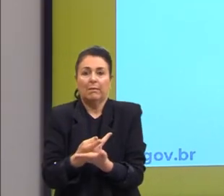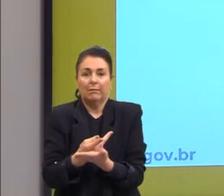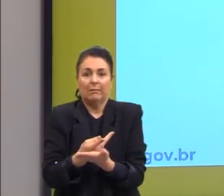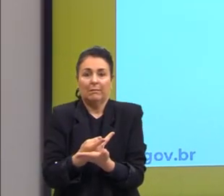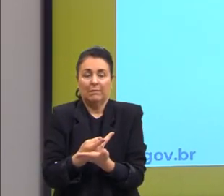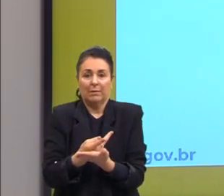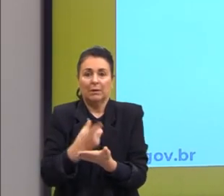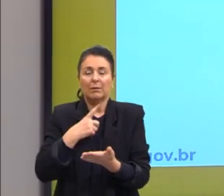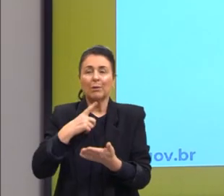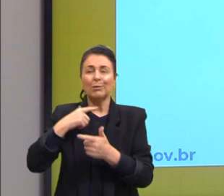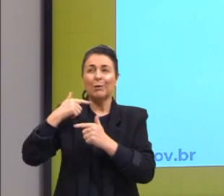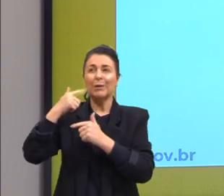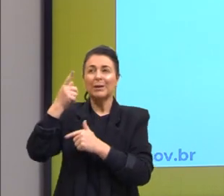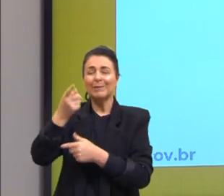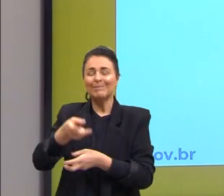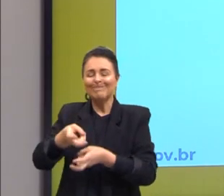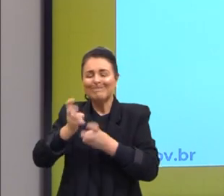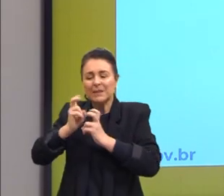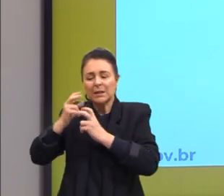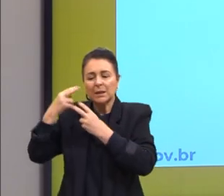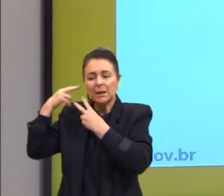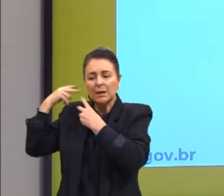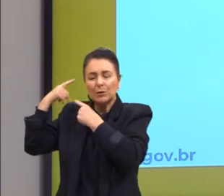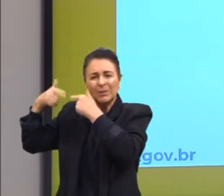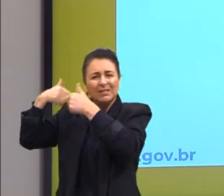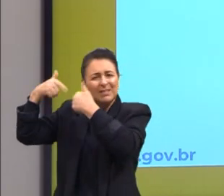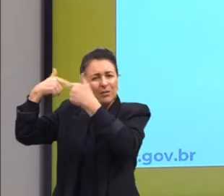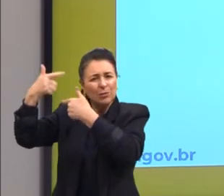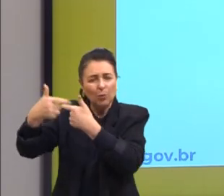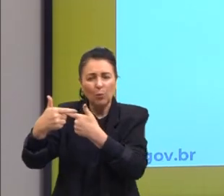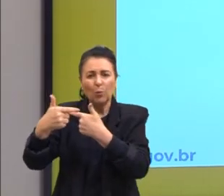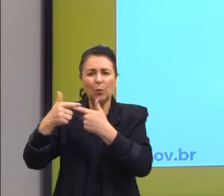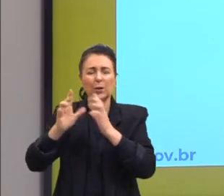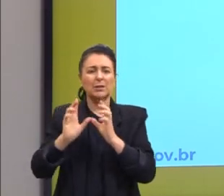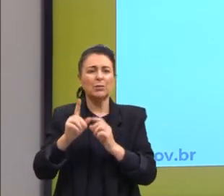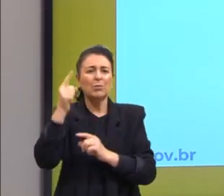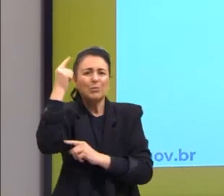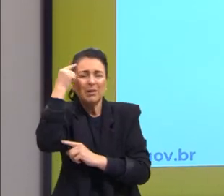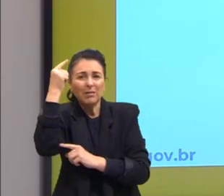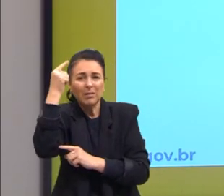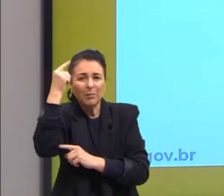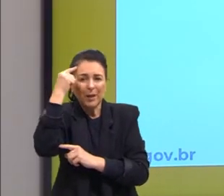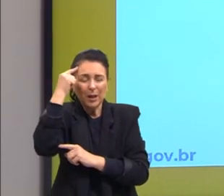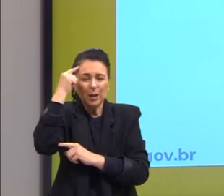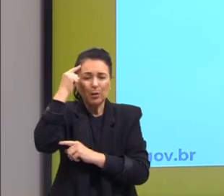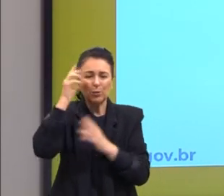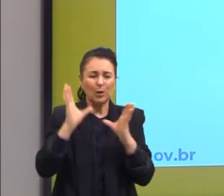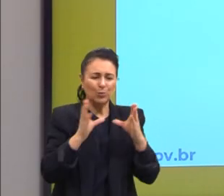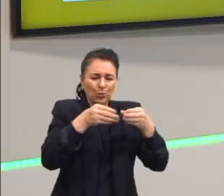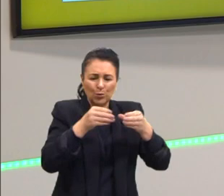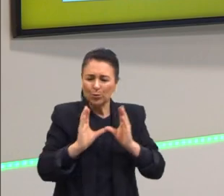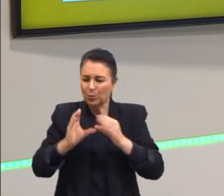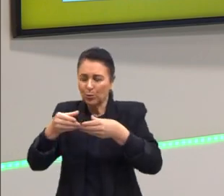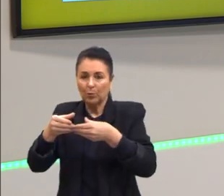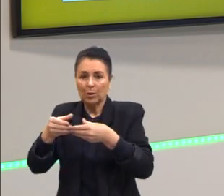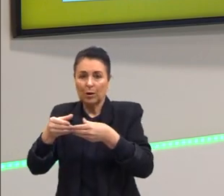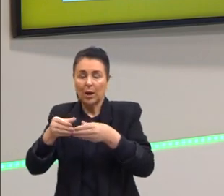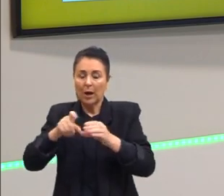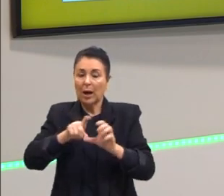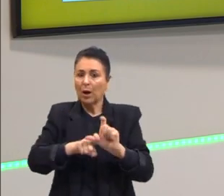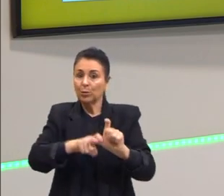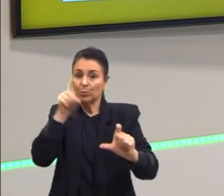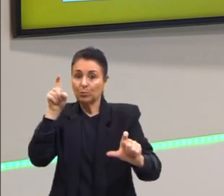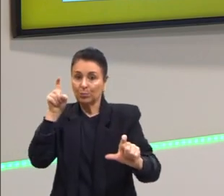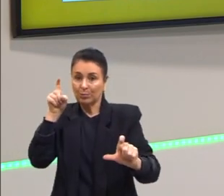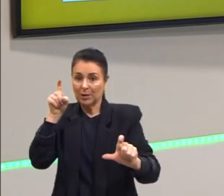todas as tradições, todas as demais correntes que poderiam influenciar no ser humano. a autonomia absoluta da razão. Vejam